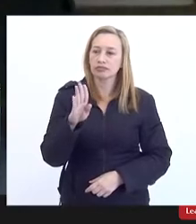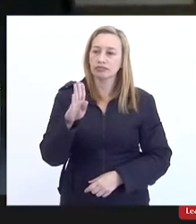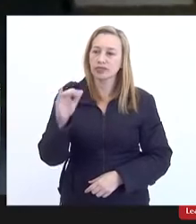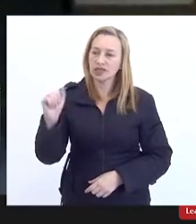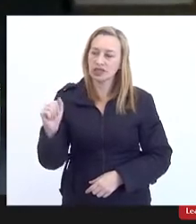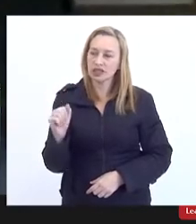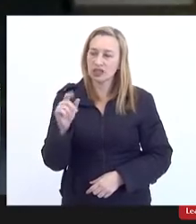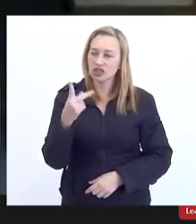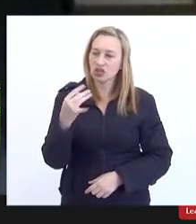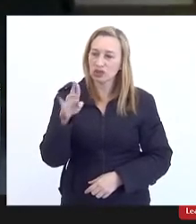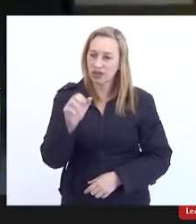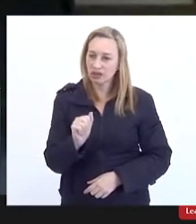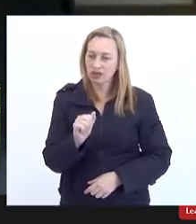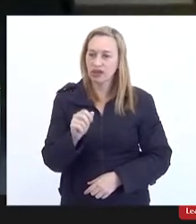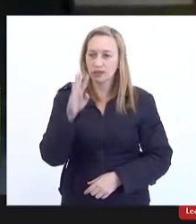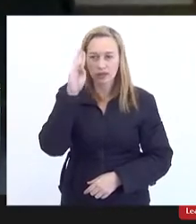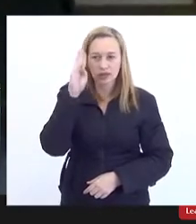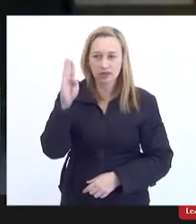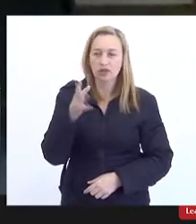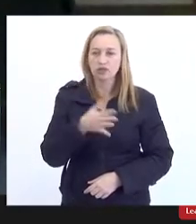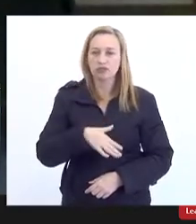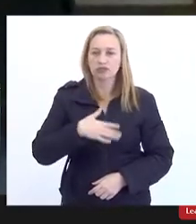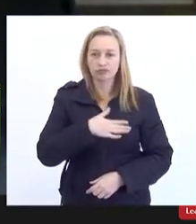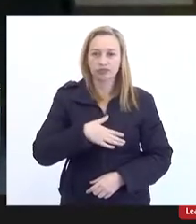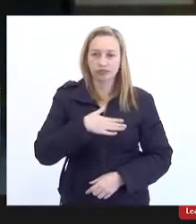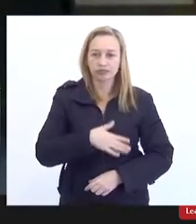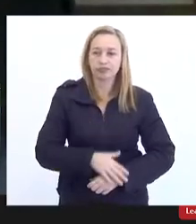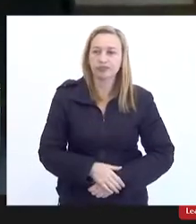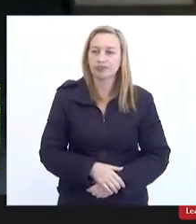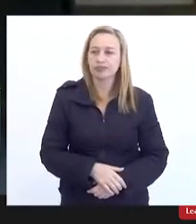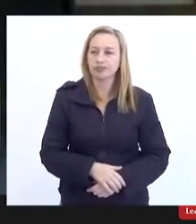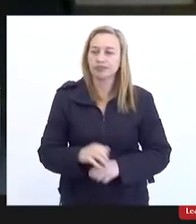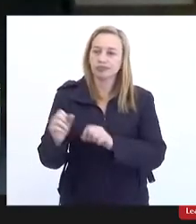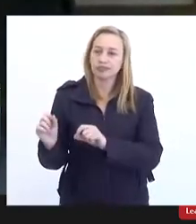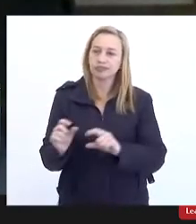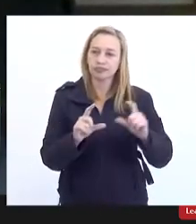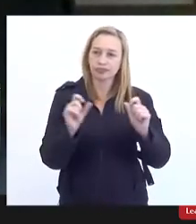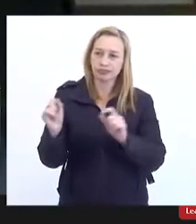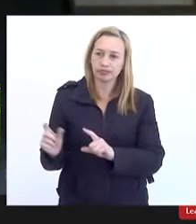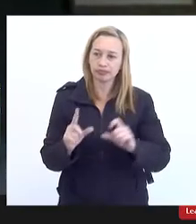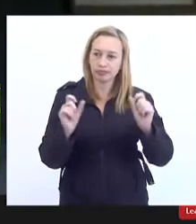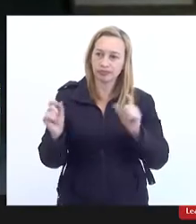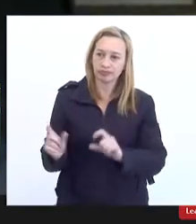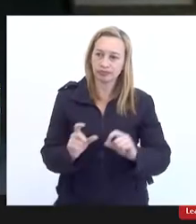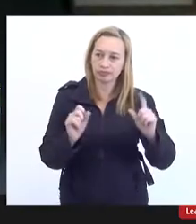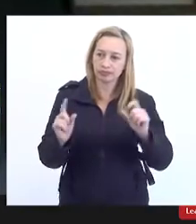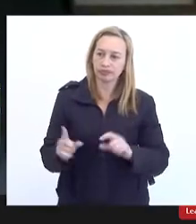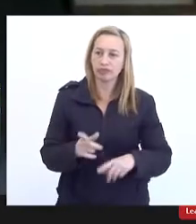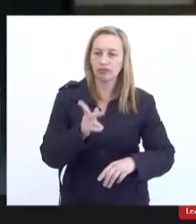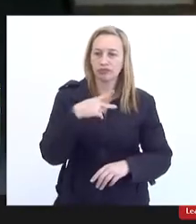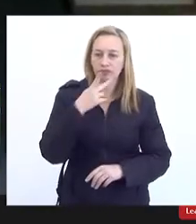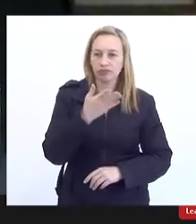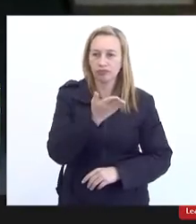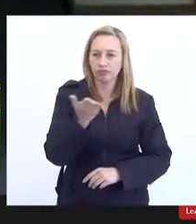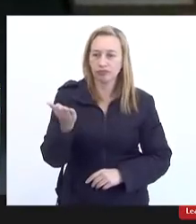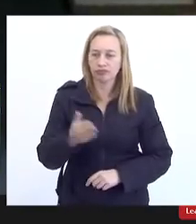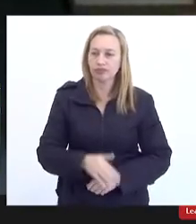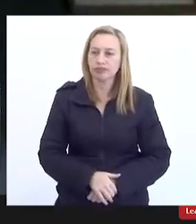que é fundamental. Eu gostaria de ir passando algumas imagens enquanto eu vou comentando aqui